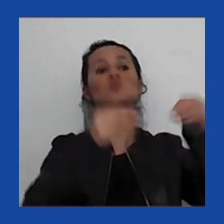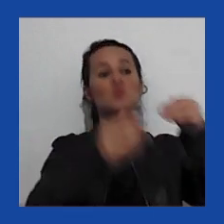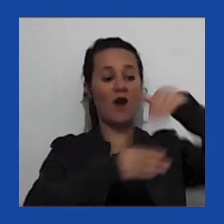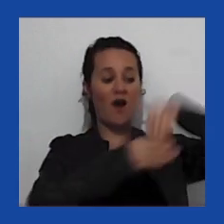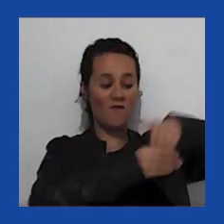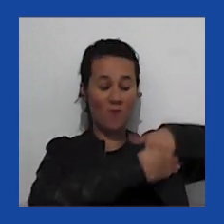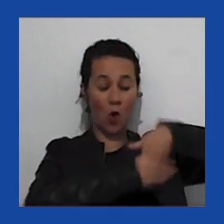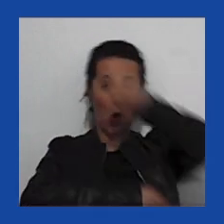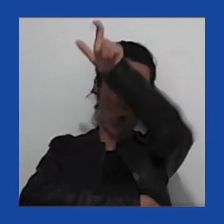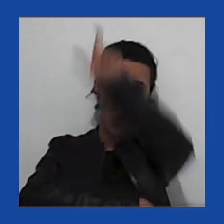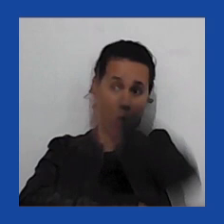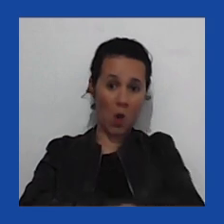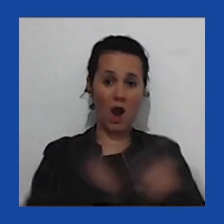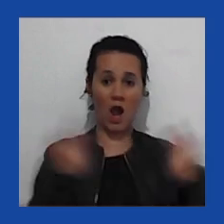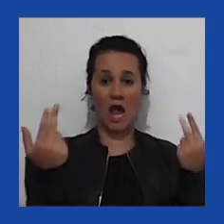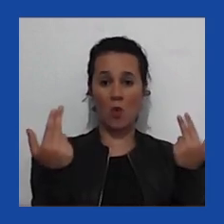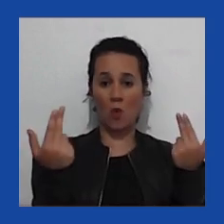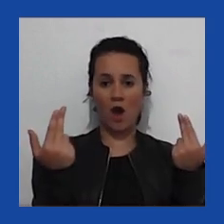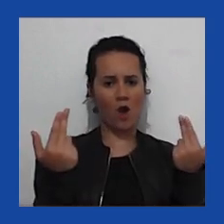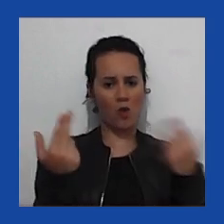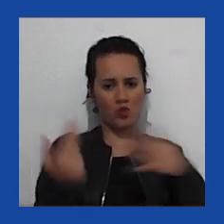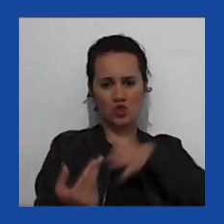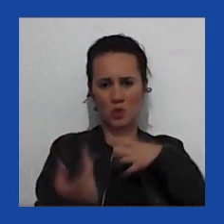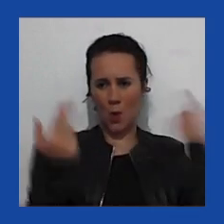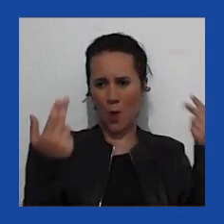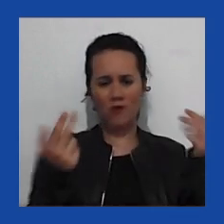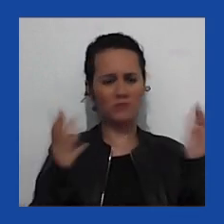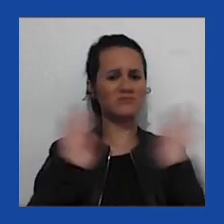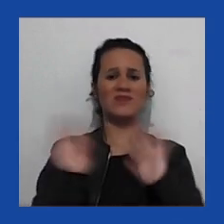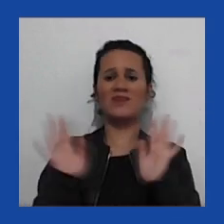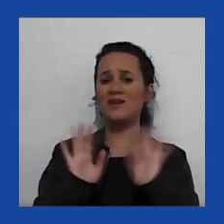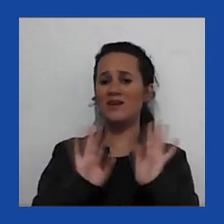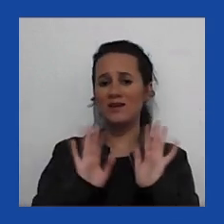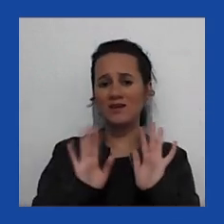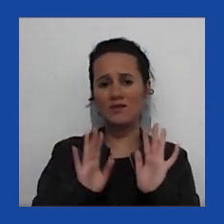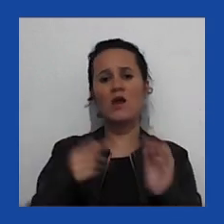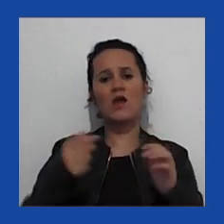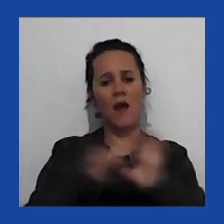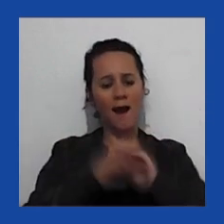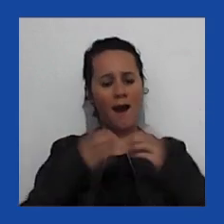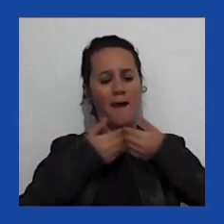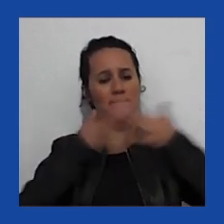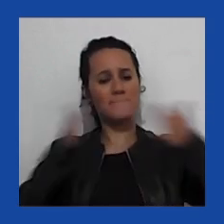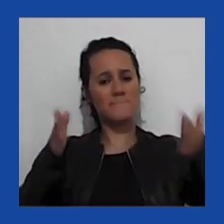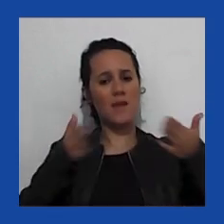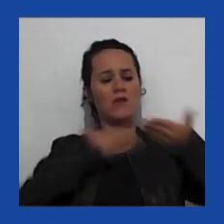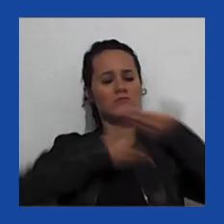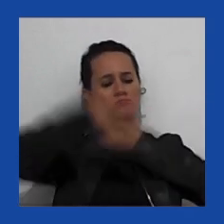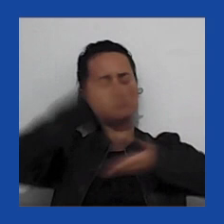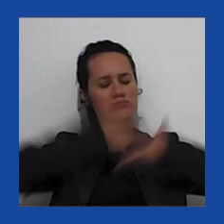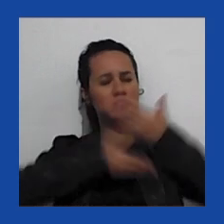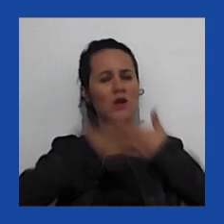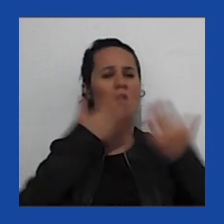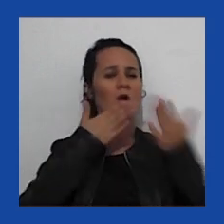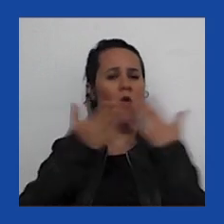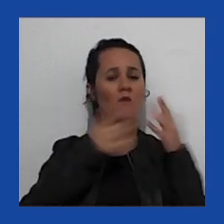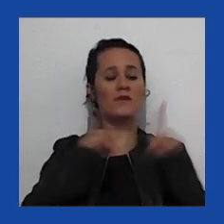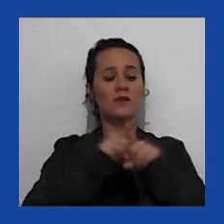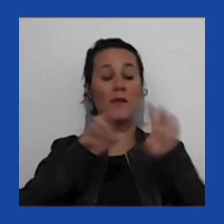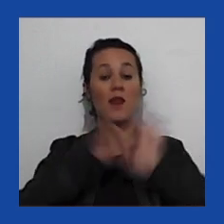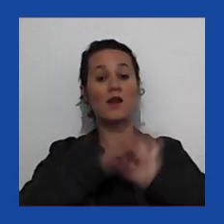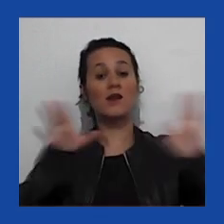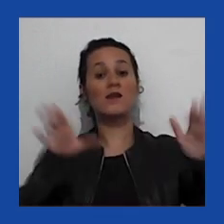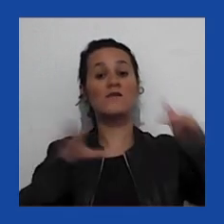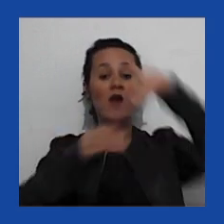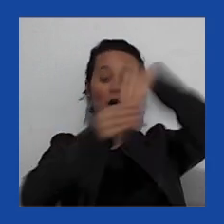essas figuras são autoritários. E eles estão abertos a diálogo, eles estão livres para